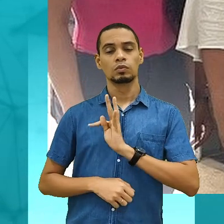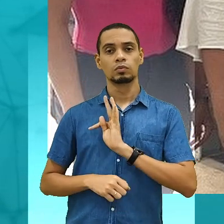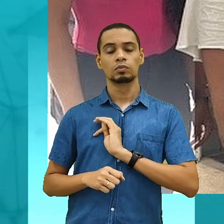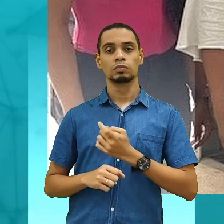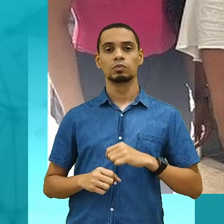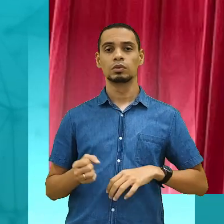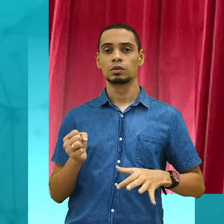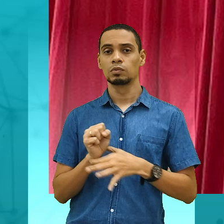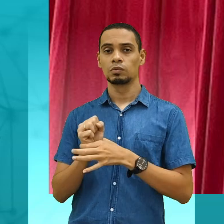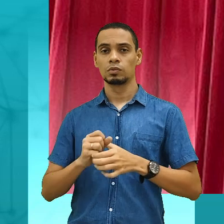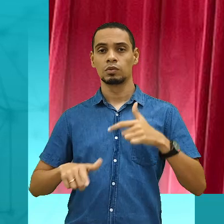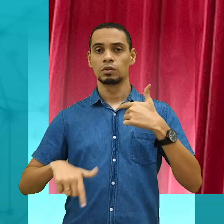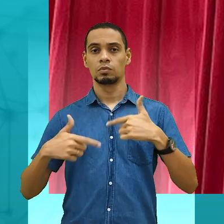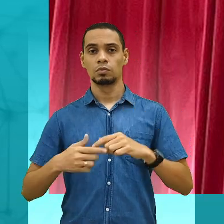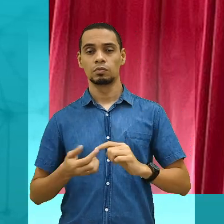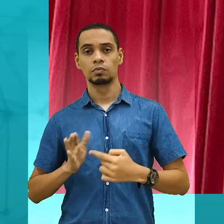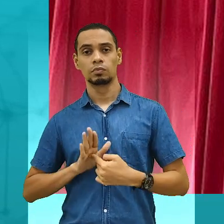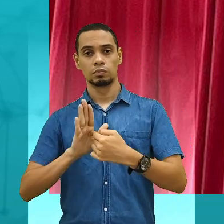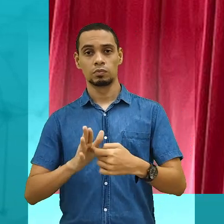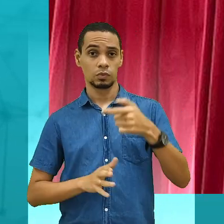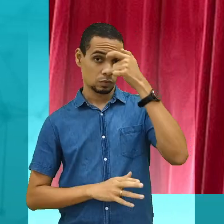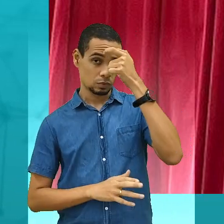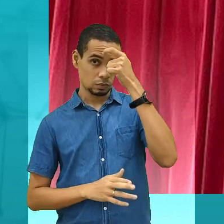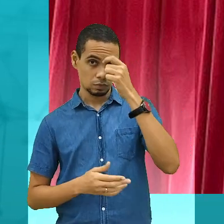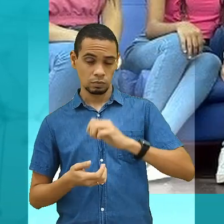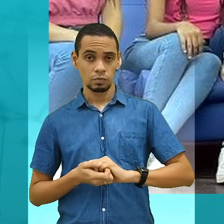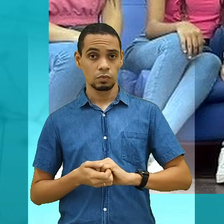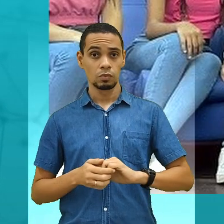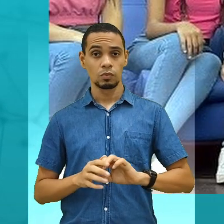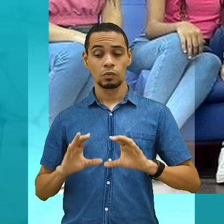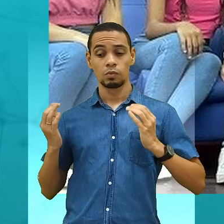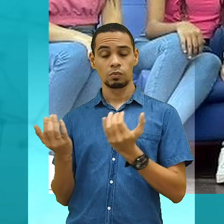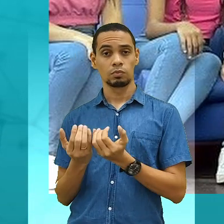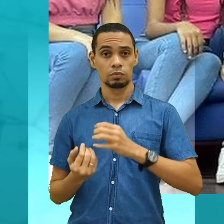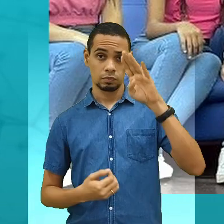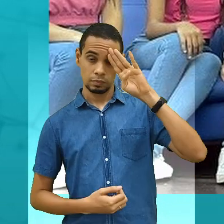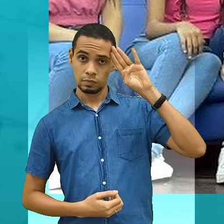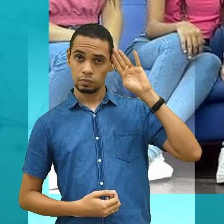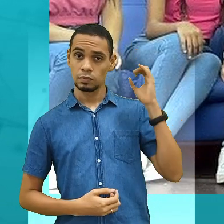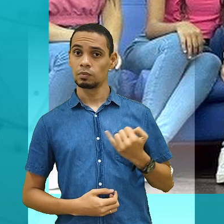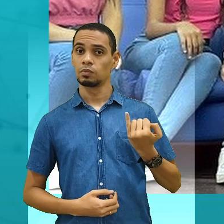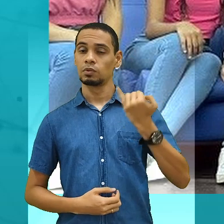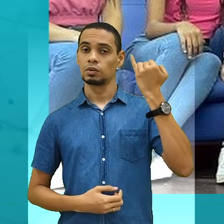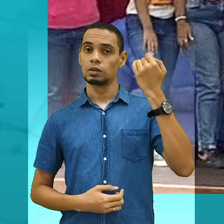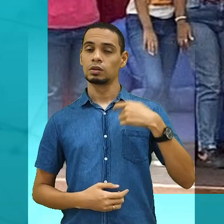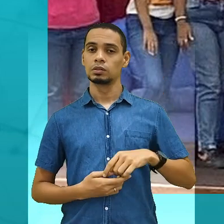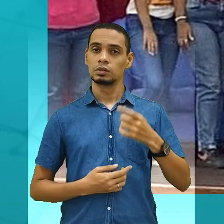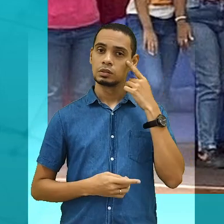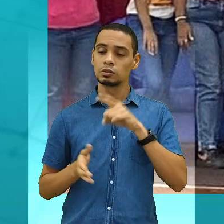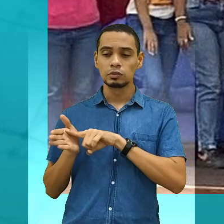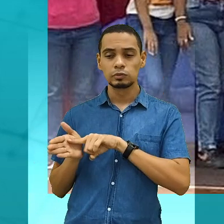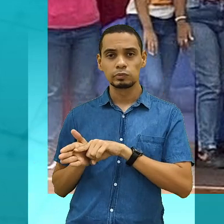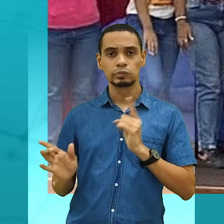realizaram atividades sobre o tema, para conscientizar a comunidade acadêmica sobre a importância do diagnóstico precoce